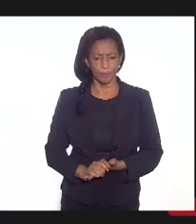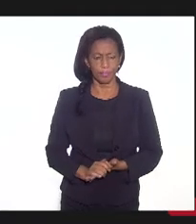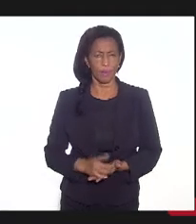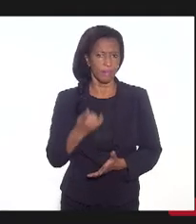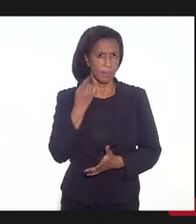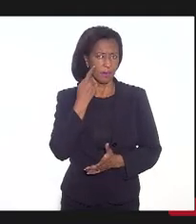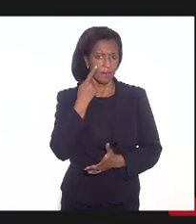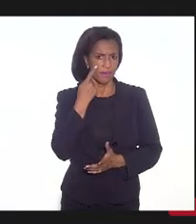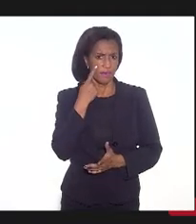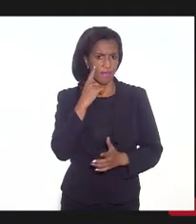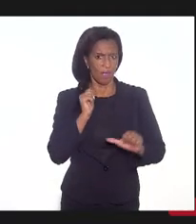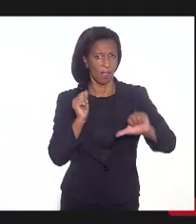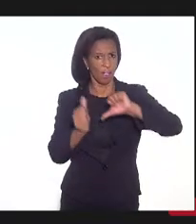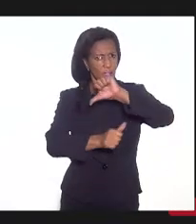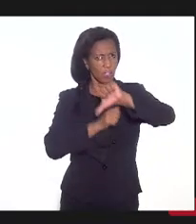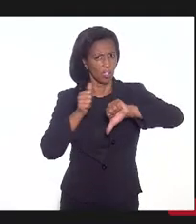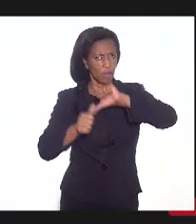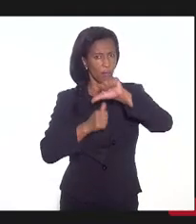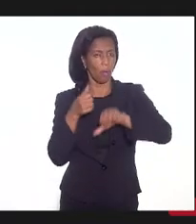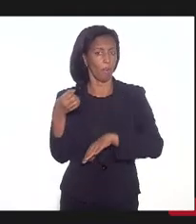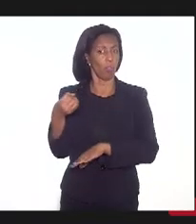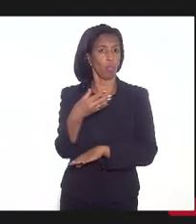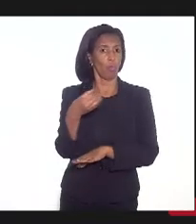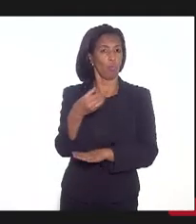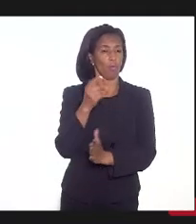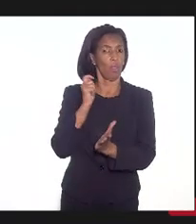das reformas que o novo regime